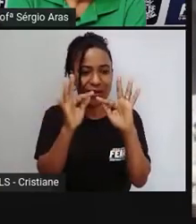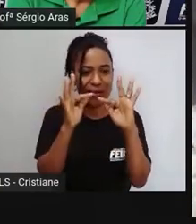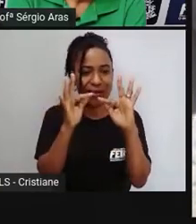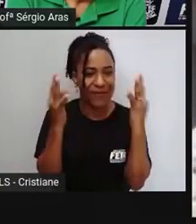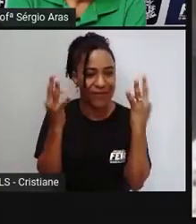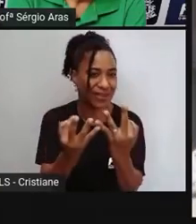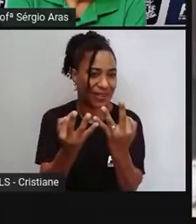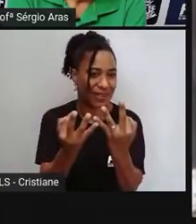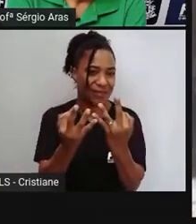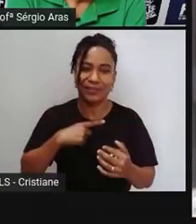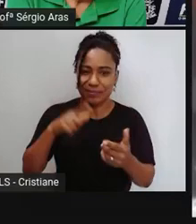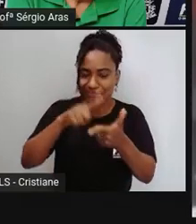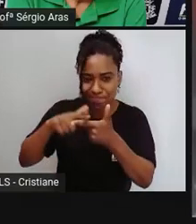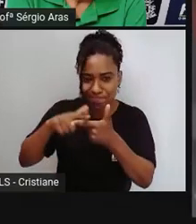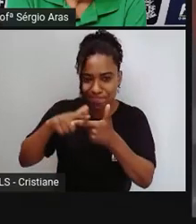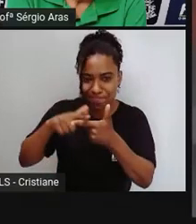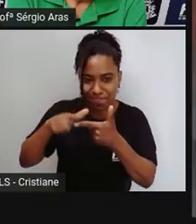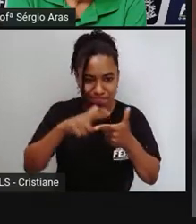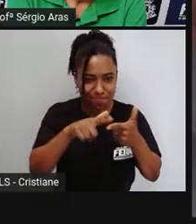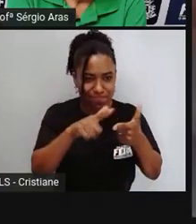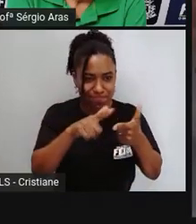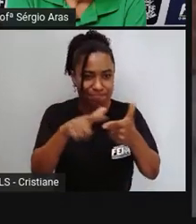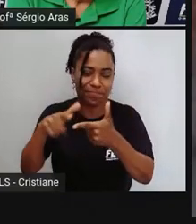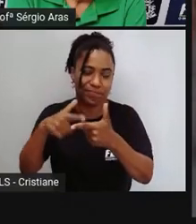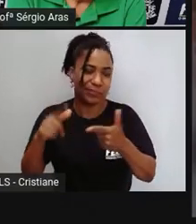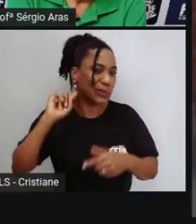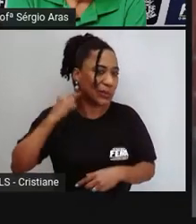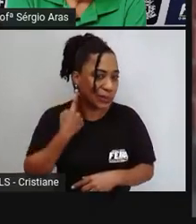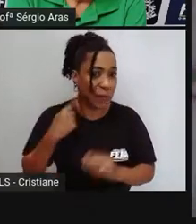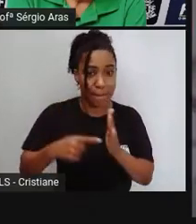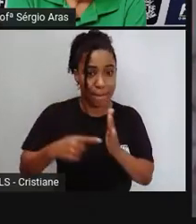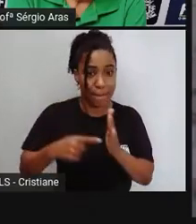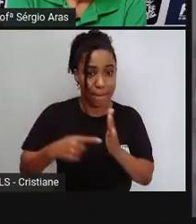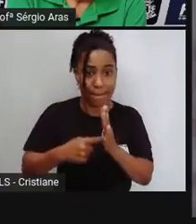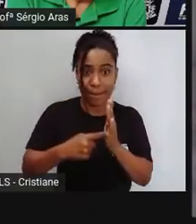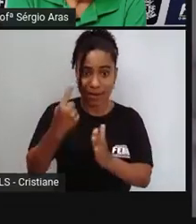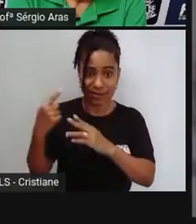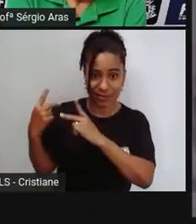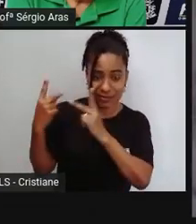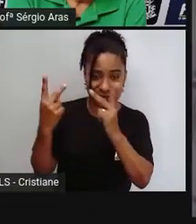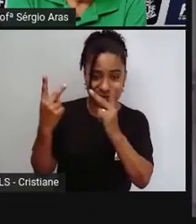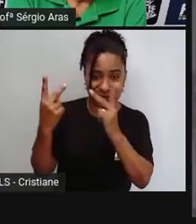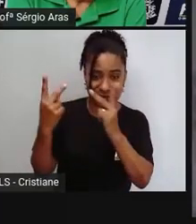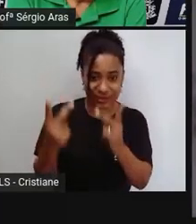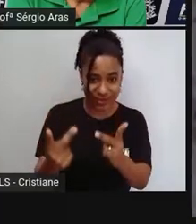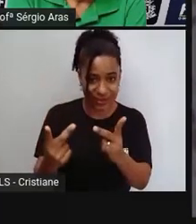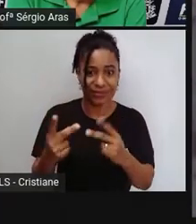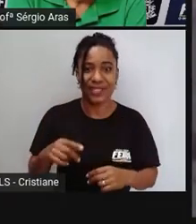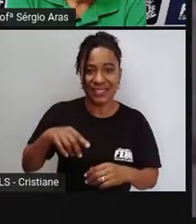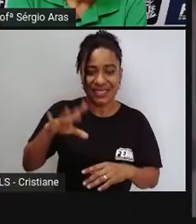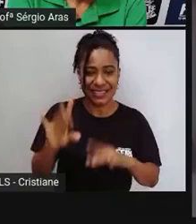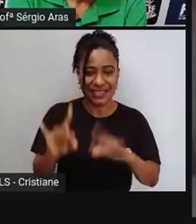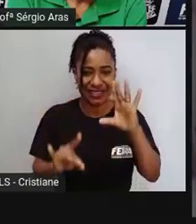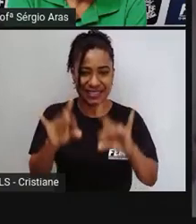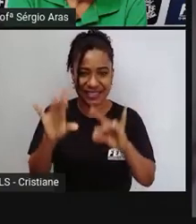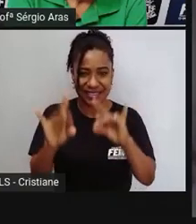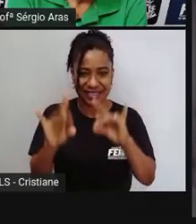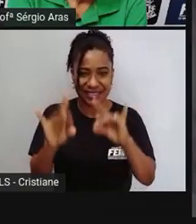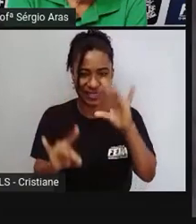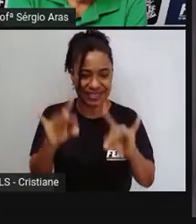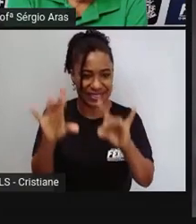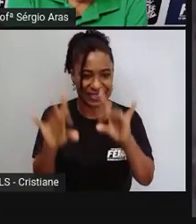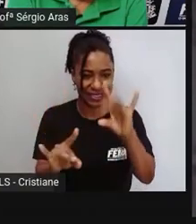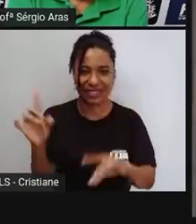situação essa é a primeira vez que a gente tá vindo aqui e eu tô caminhando com dificuldade no meio da lama mesmo